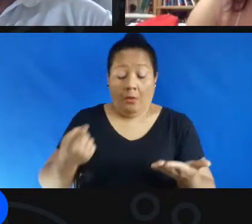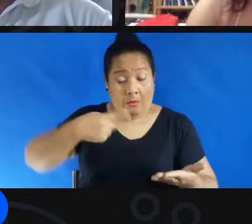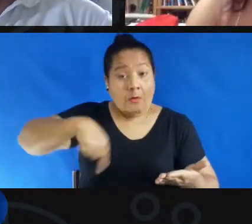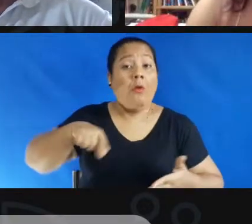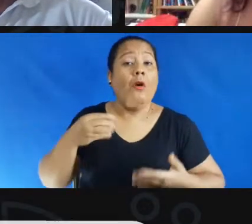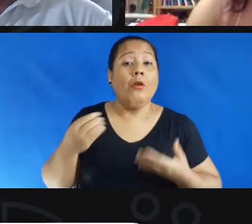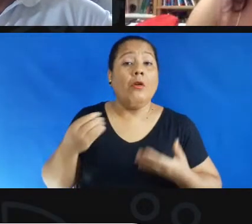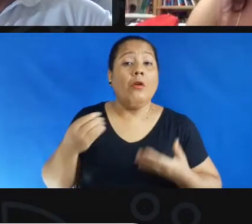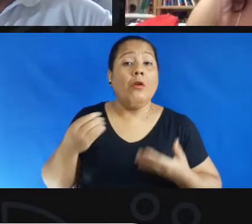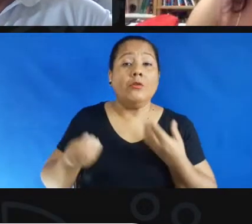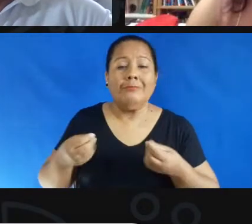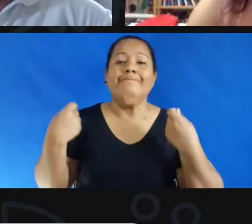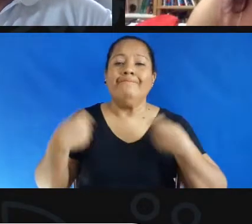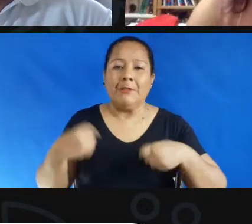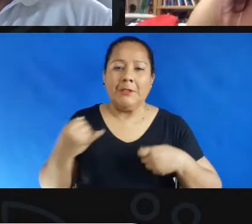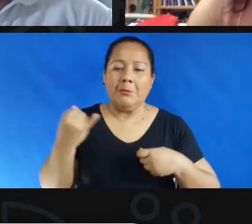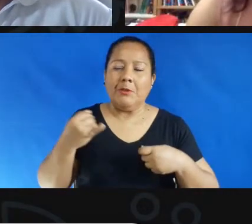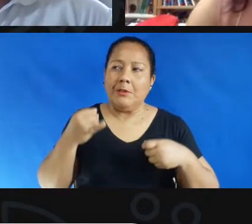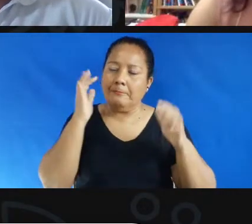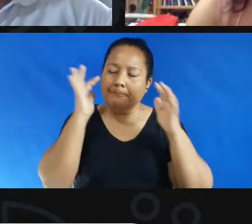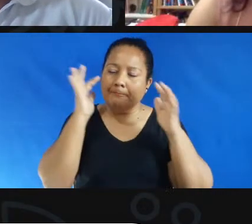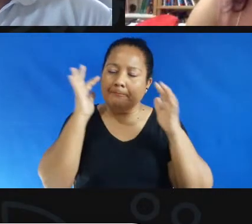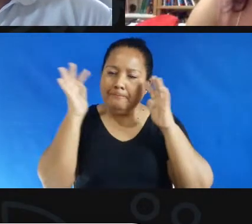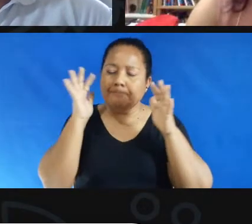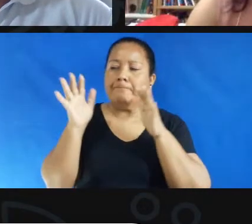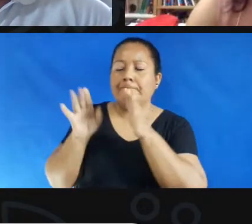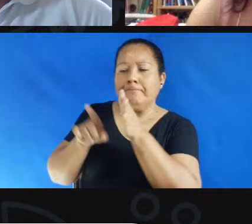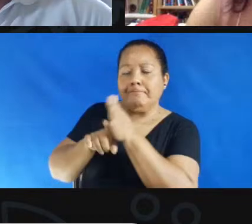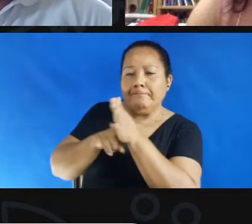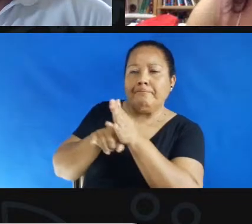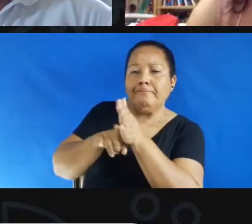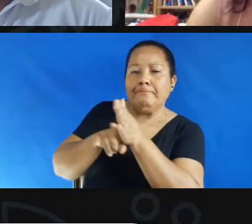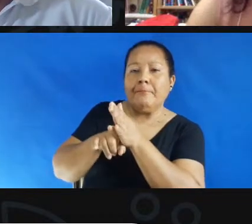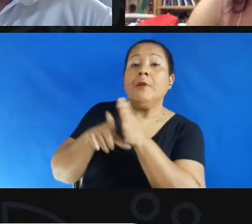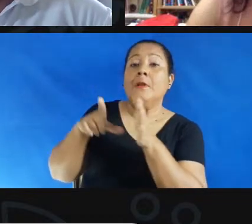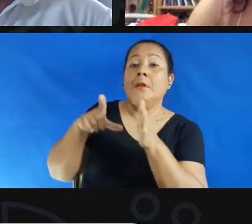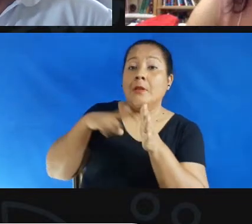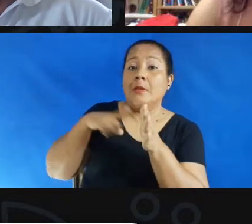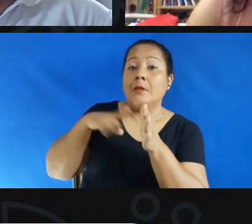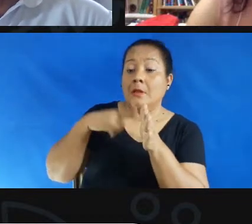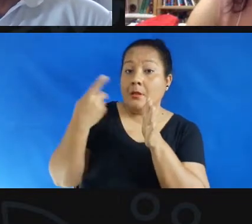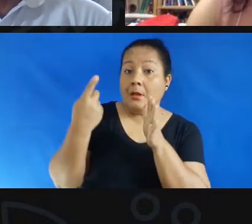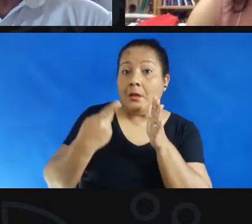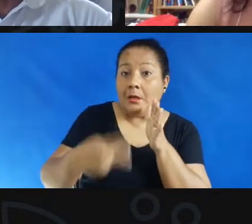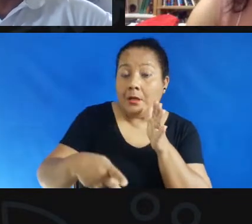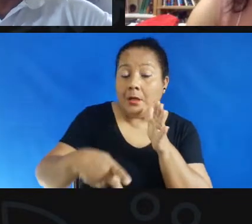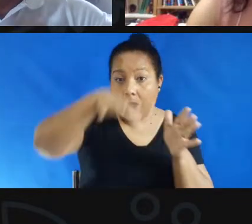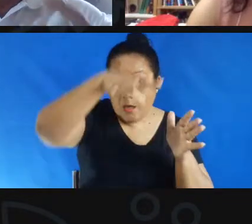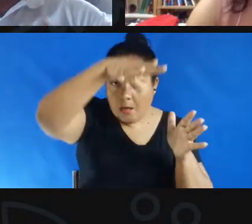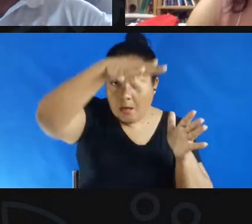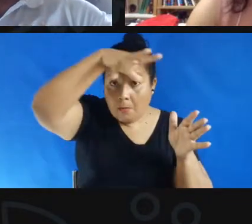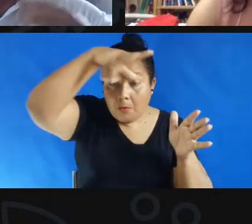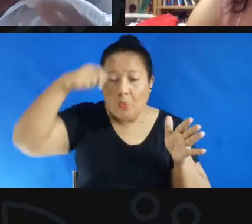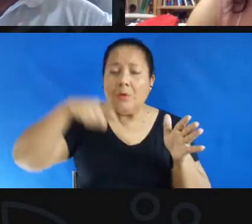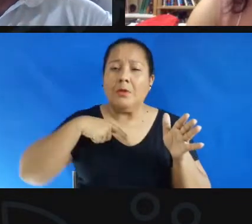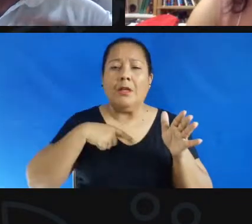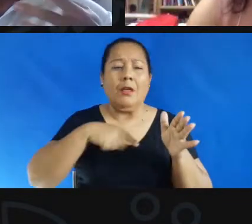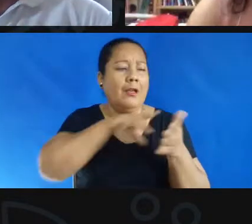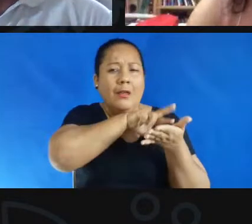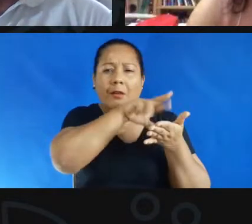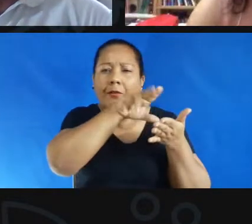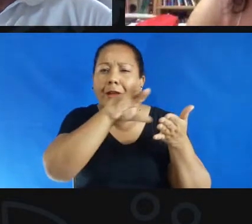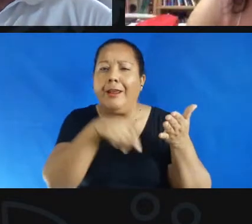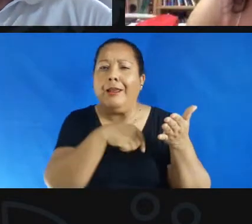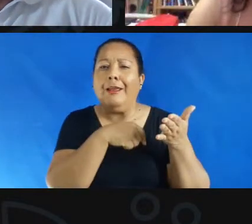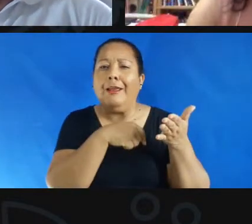um acervo né nacional né um acervo tupiniquim nosso mesmo não precisamos só ficar bebendo